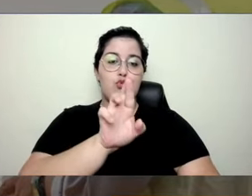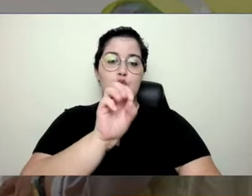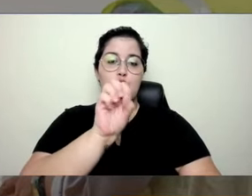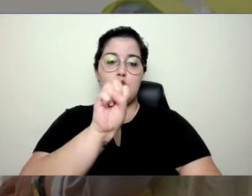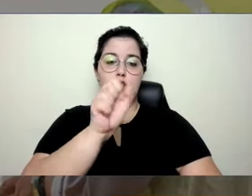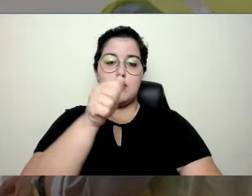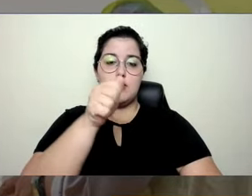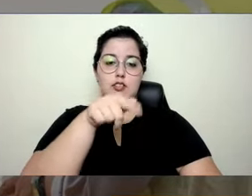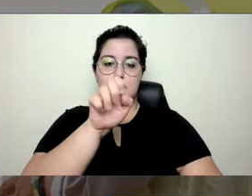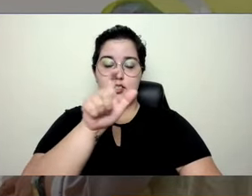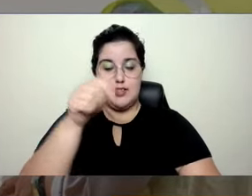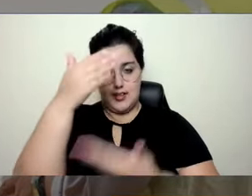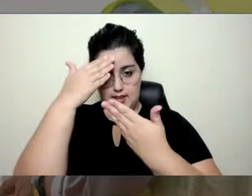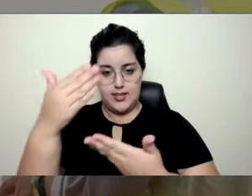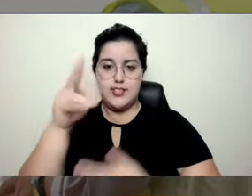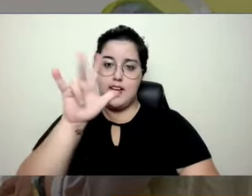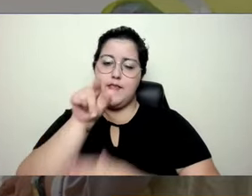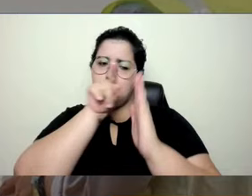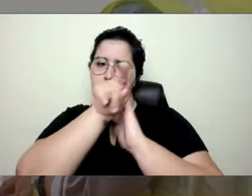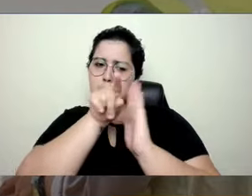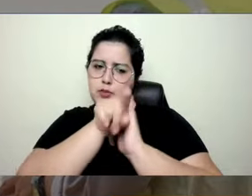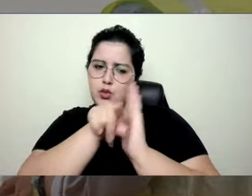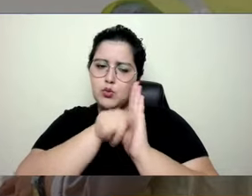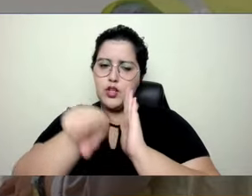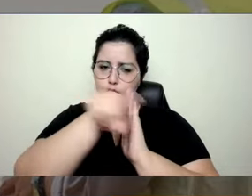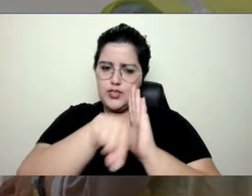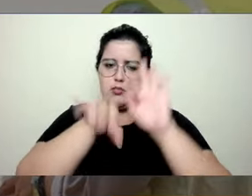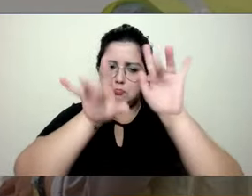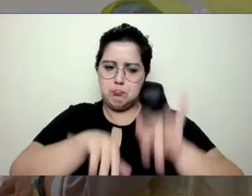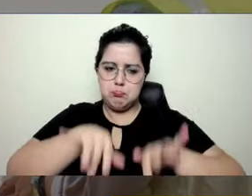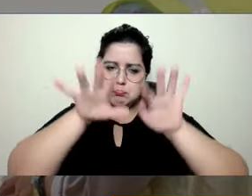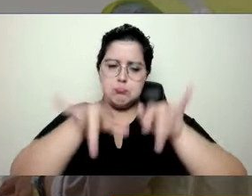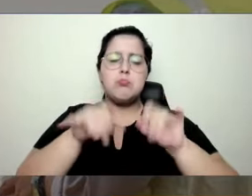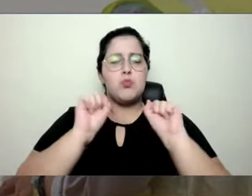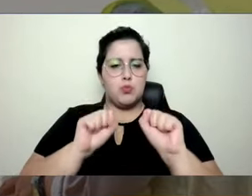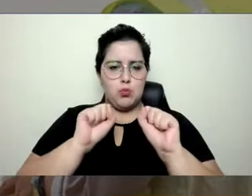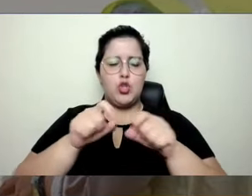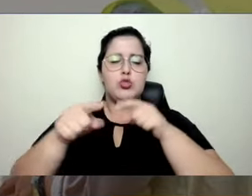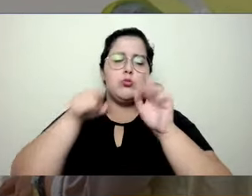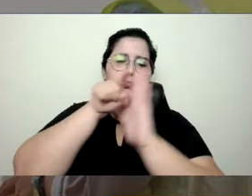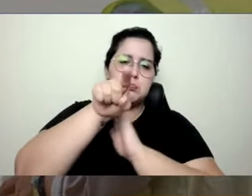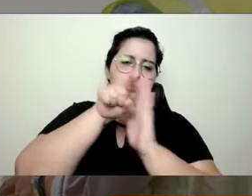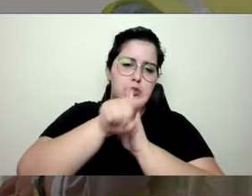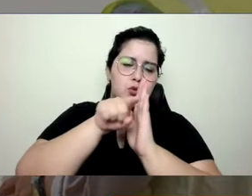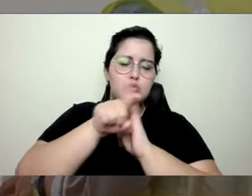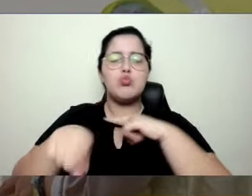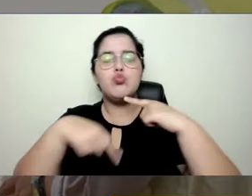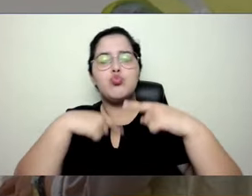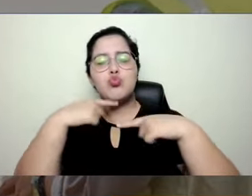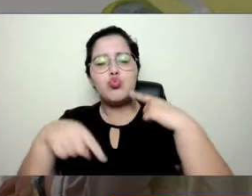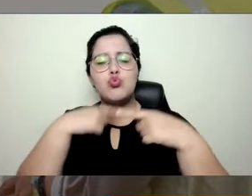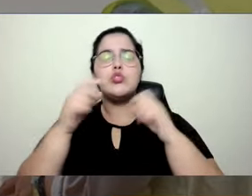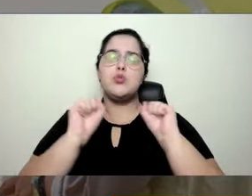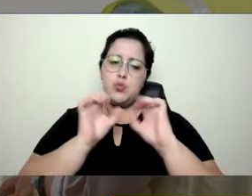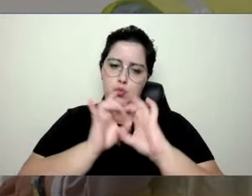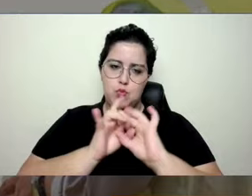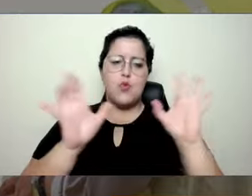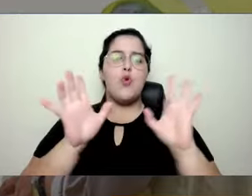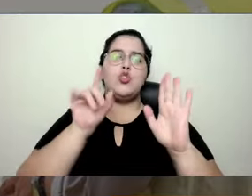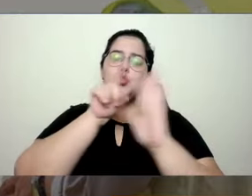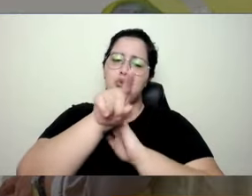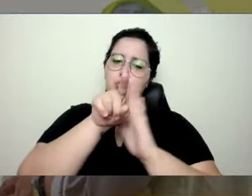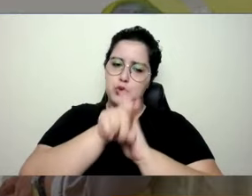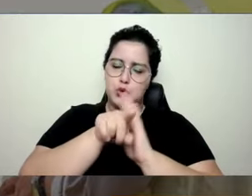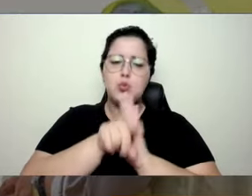enviar as perguntas de vocês no chat. Então, fiquem à vontade para nos enviar dúvidas, perguntas,